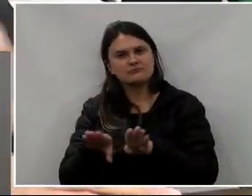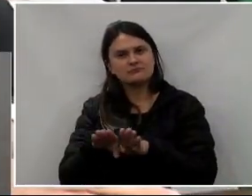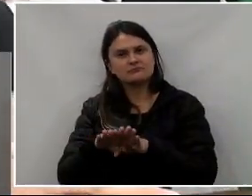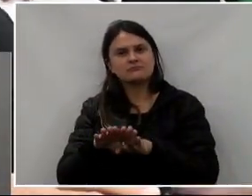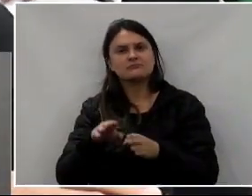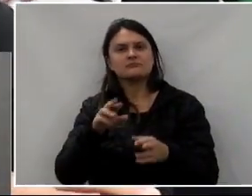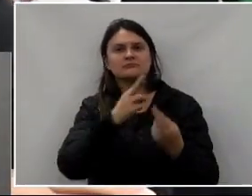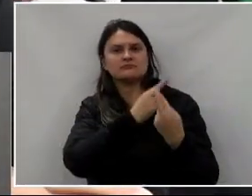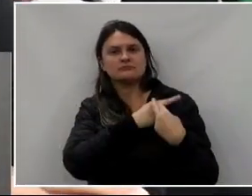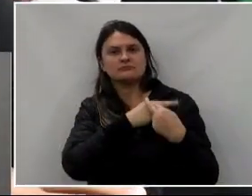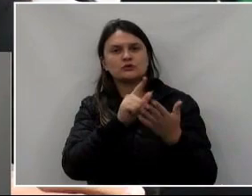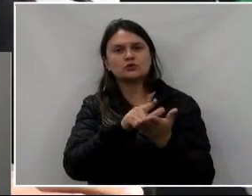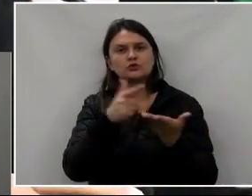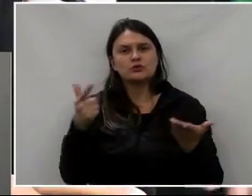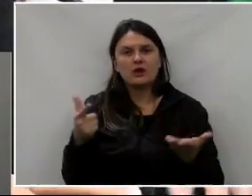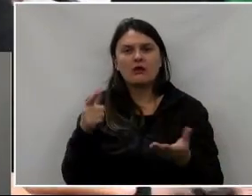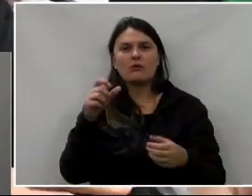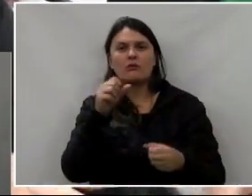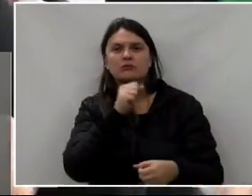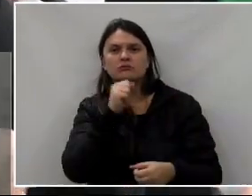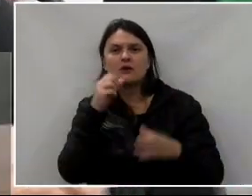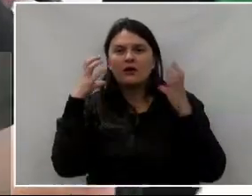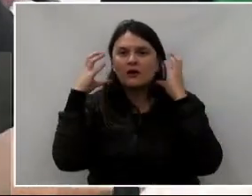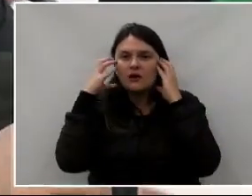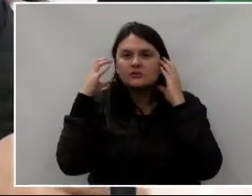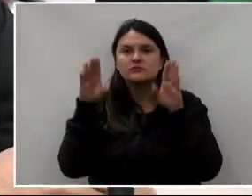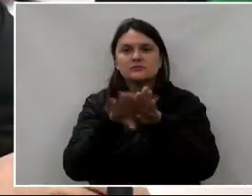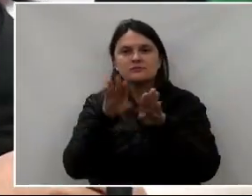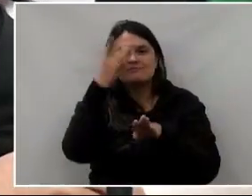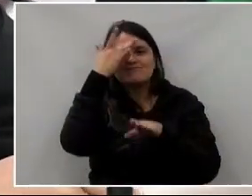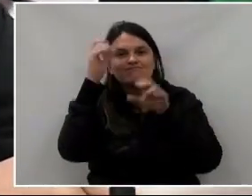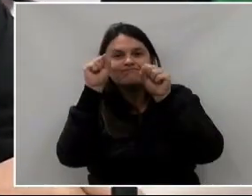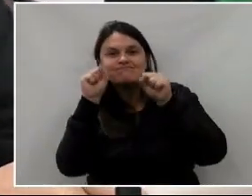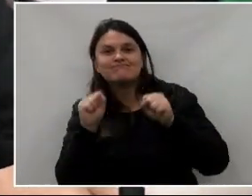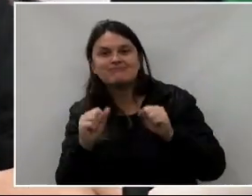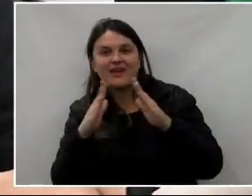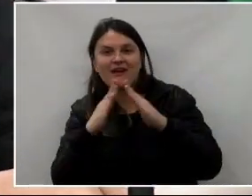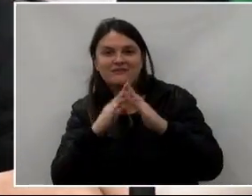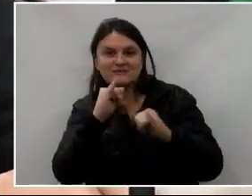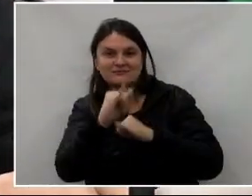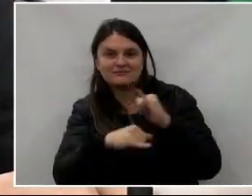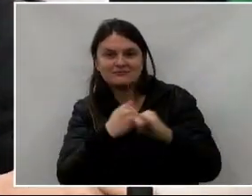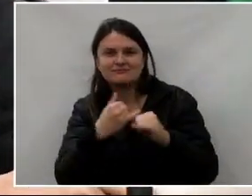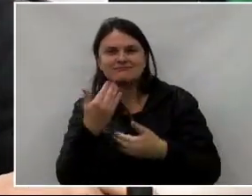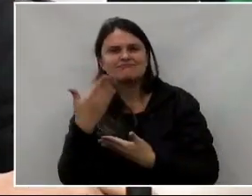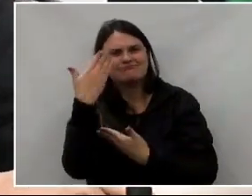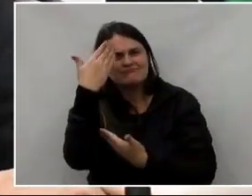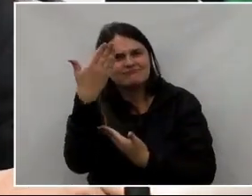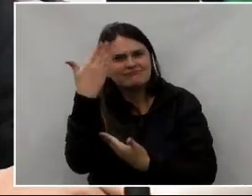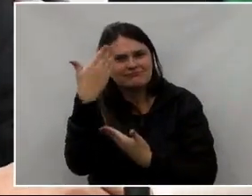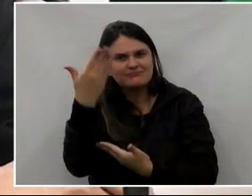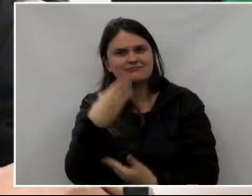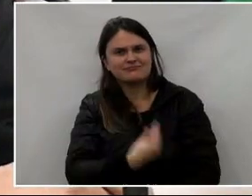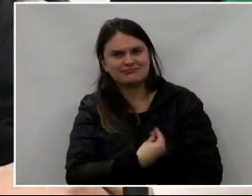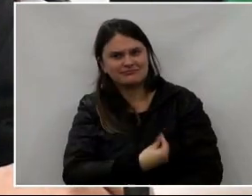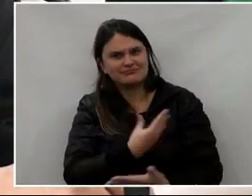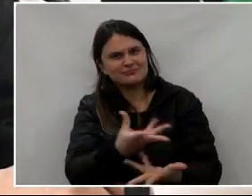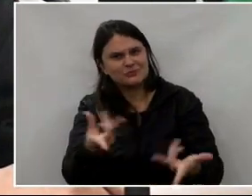imprensa Falada Escrita e também os internautas que estão em casa nos vendo. Agradecer a presença de todos, que mesmo com este frio,